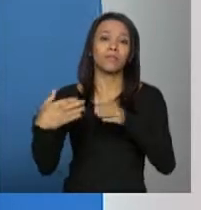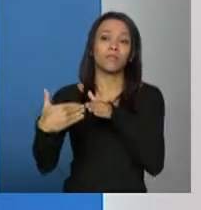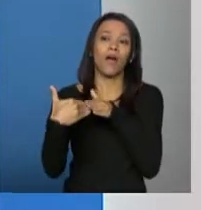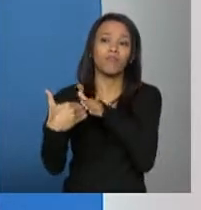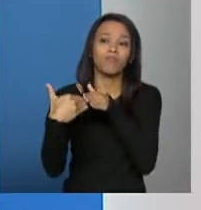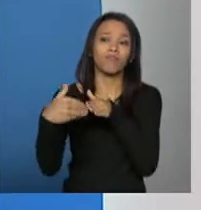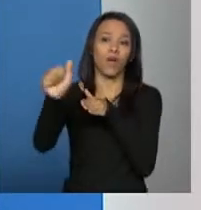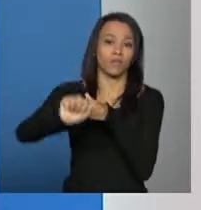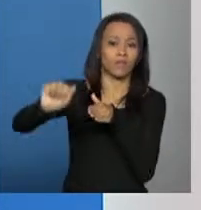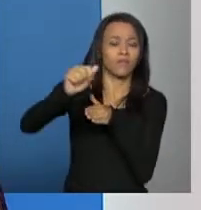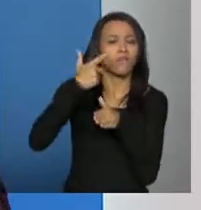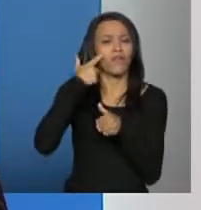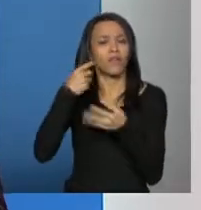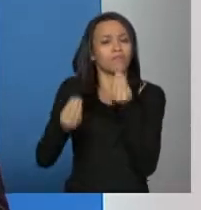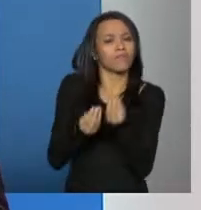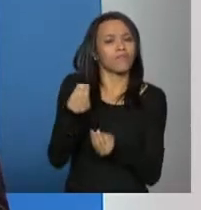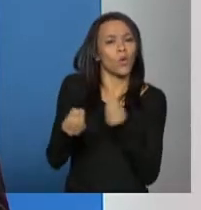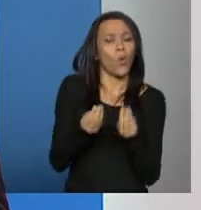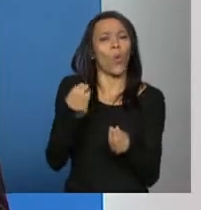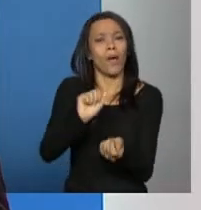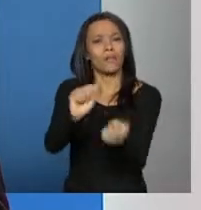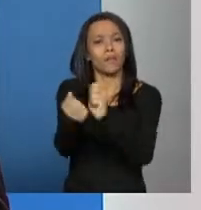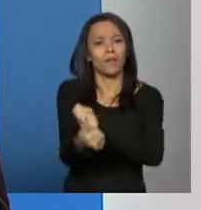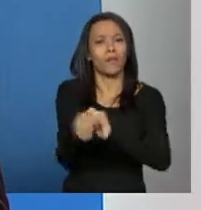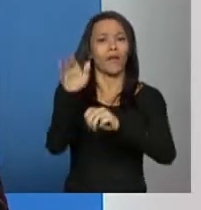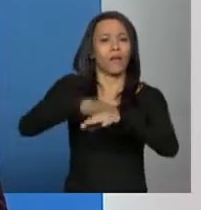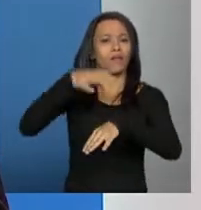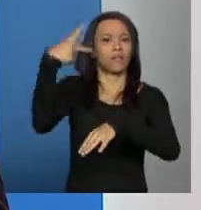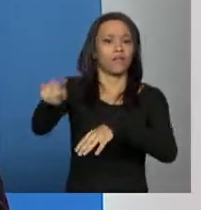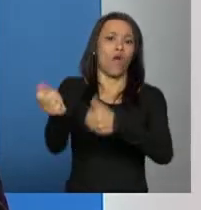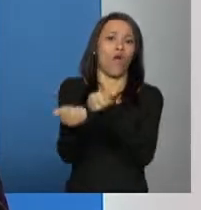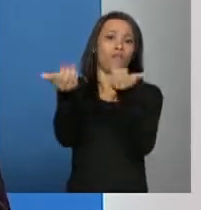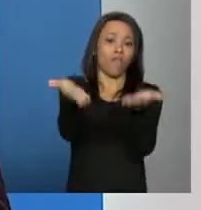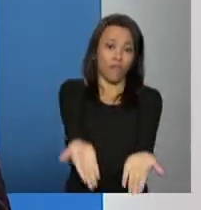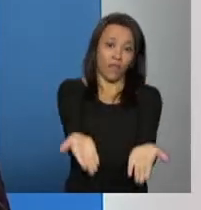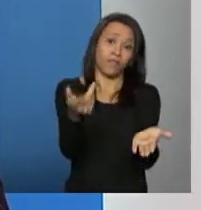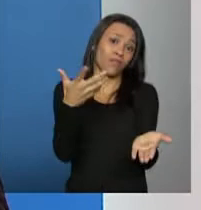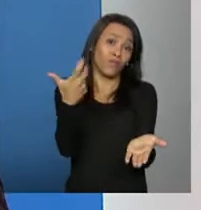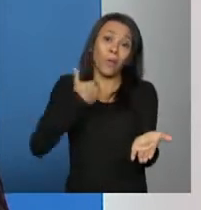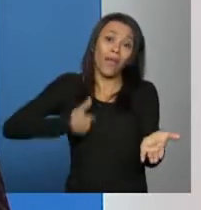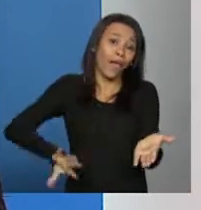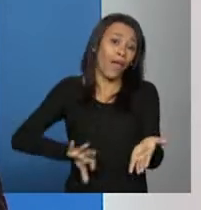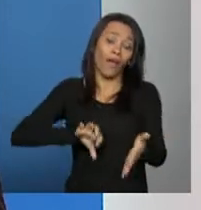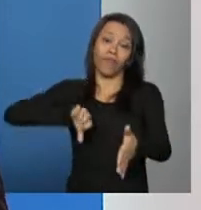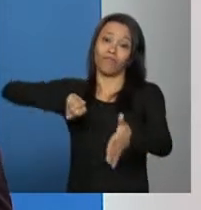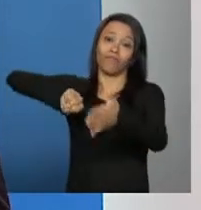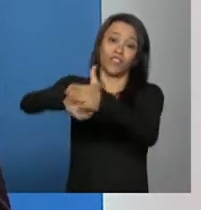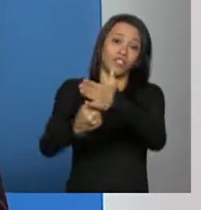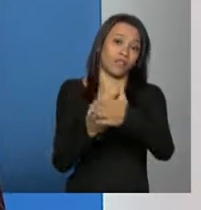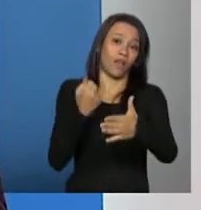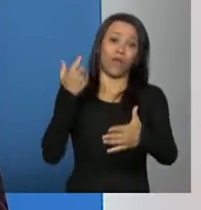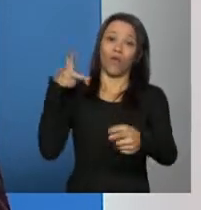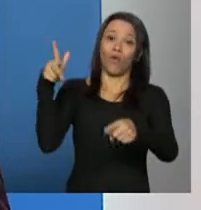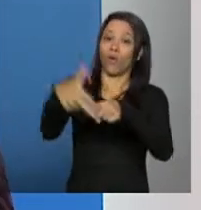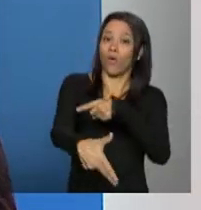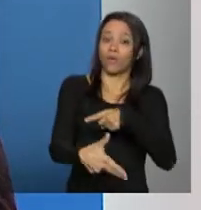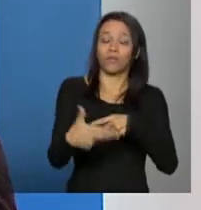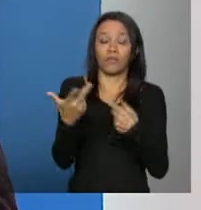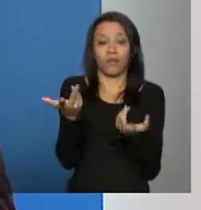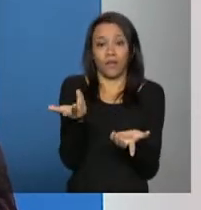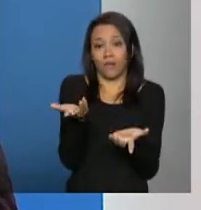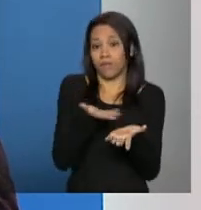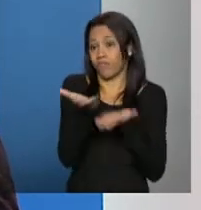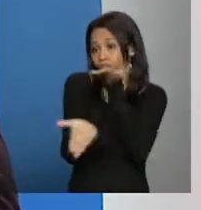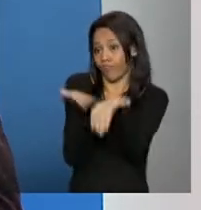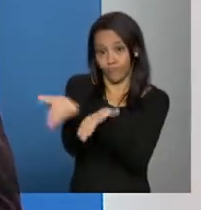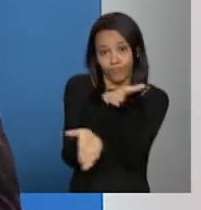arranjos para conseguir adequar a oferta porque a gente não tem intuito de fechar nenhum serviço mas sim de adequá-los à